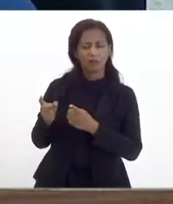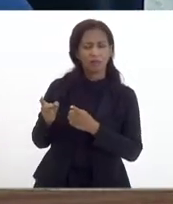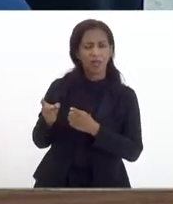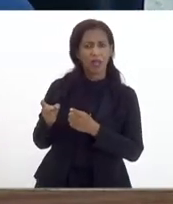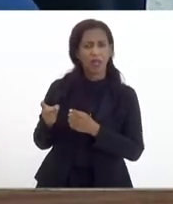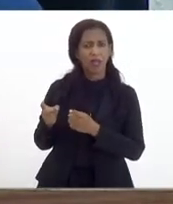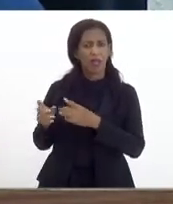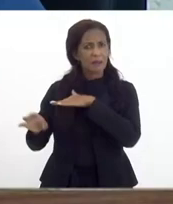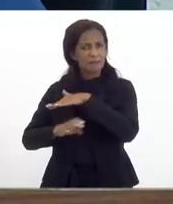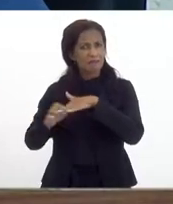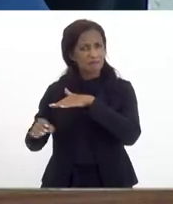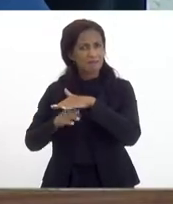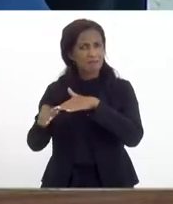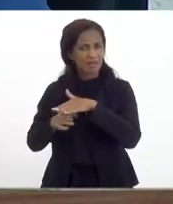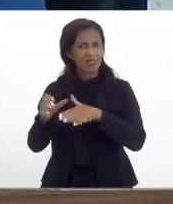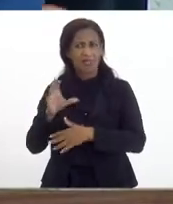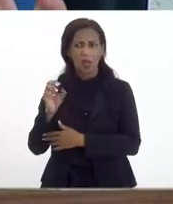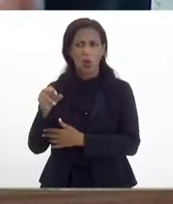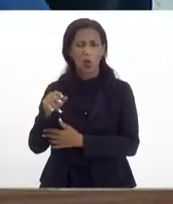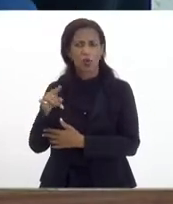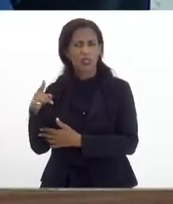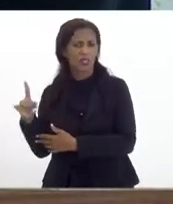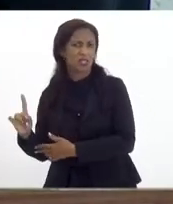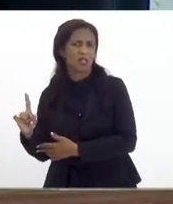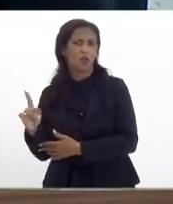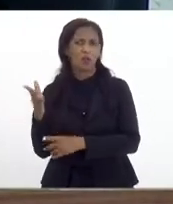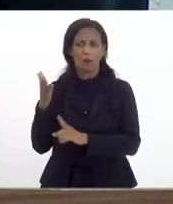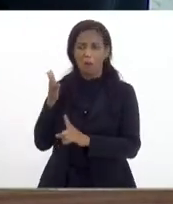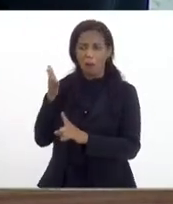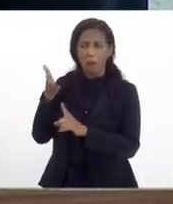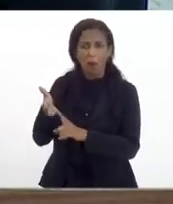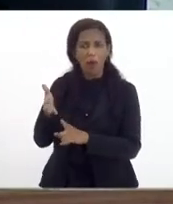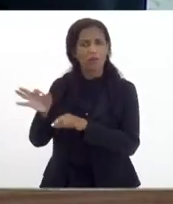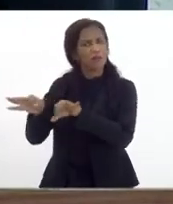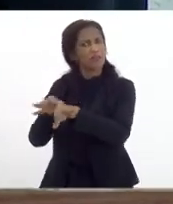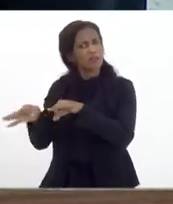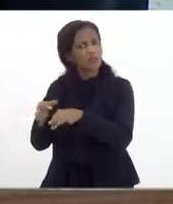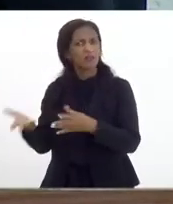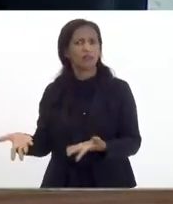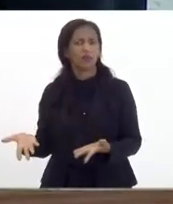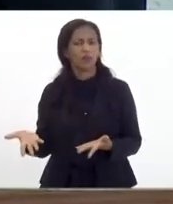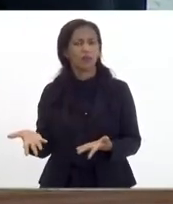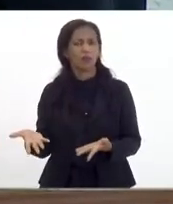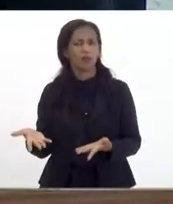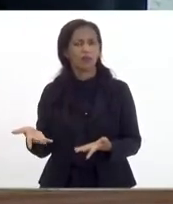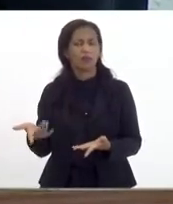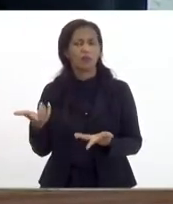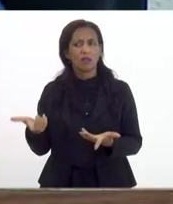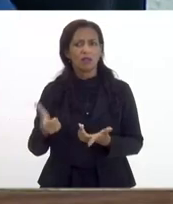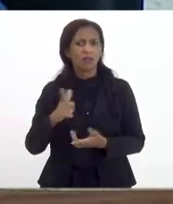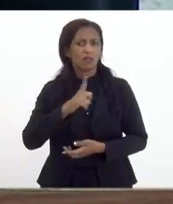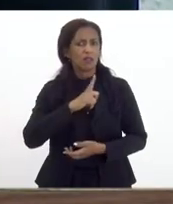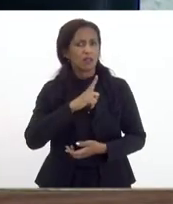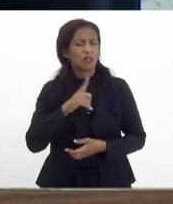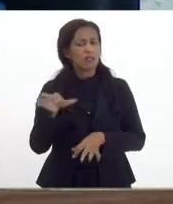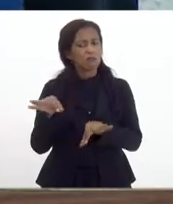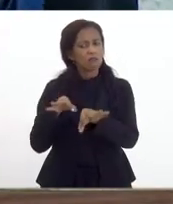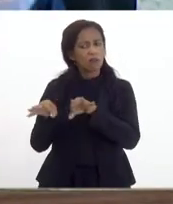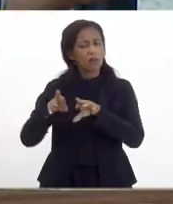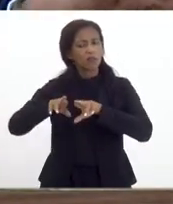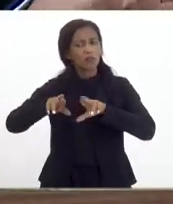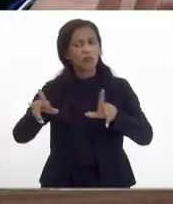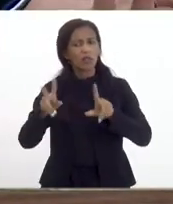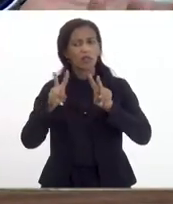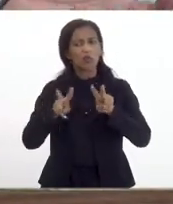aqui é contra contra a concessão do Santos Dumont mas não pode ser feito dessa forma foi feito com fins e eles não